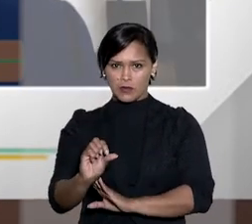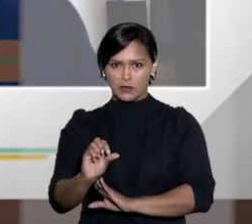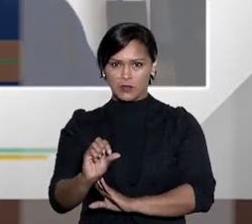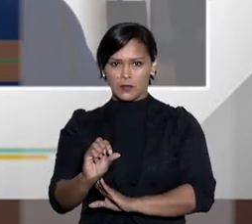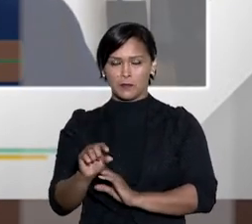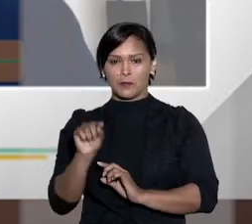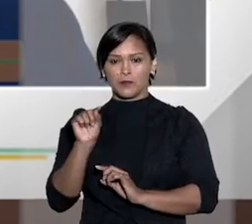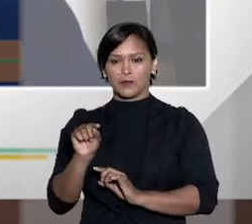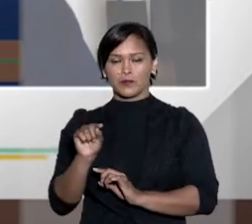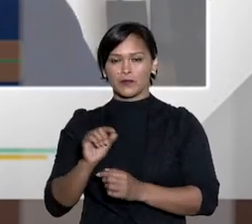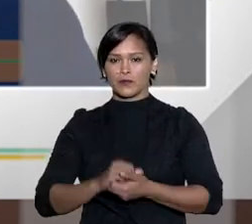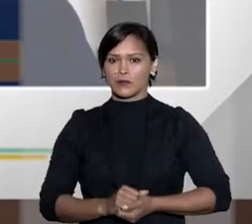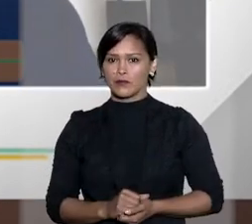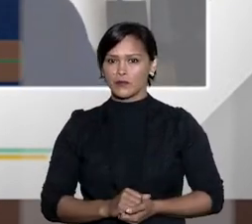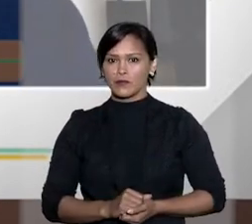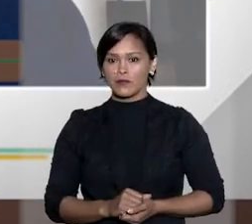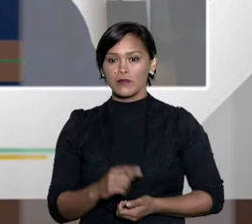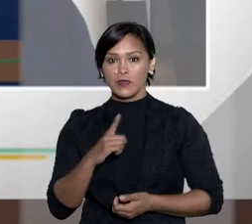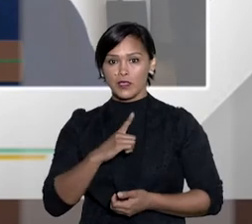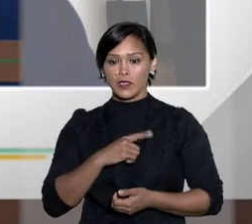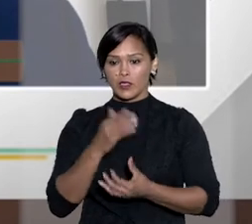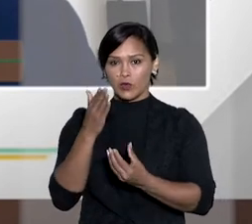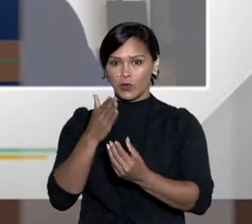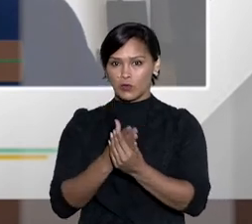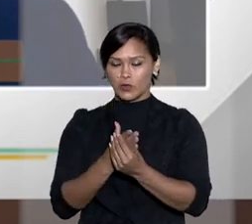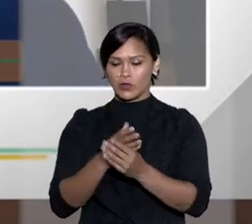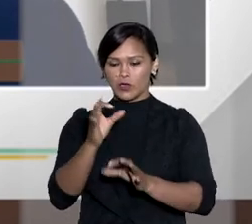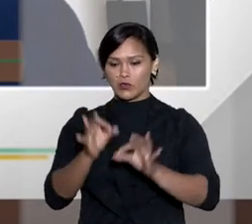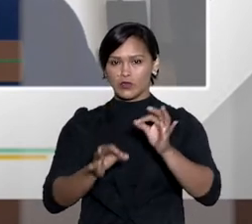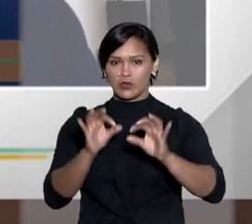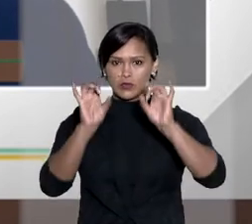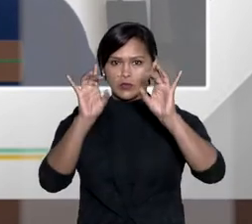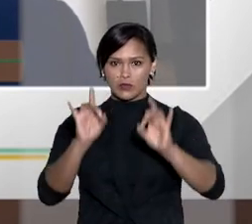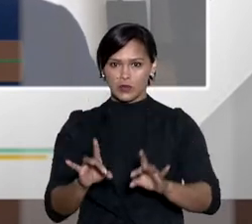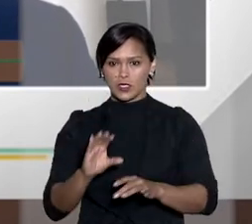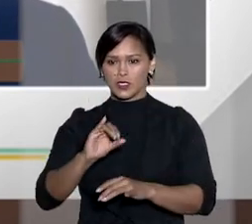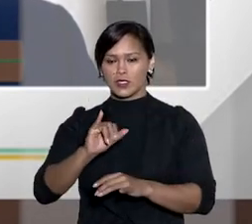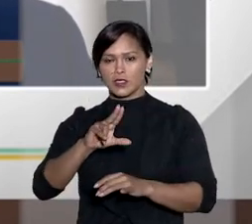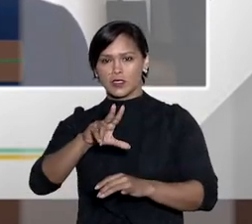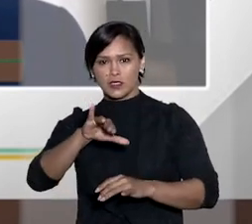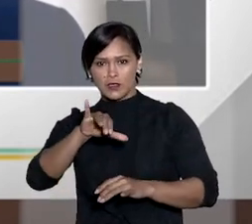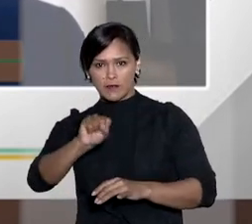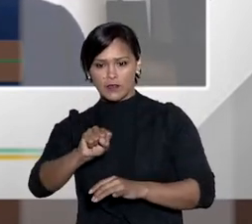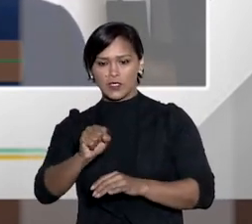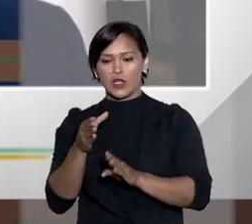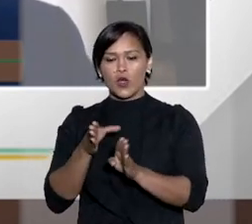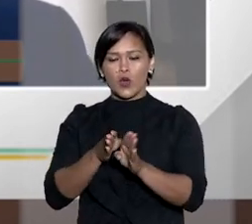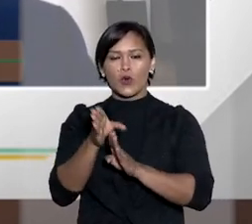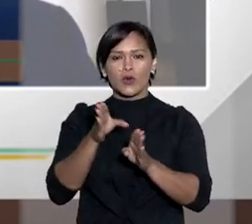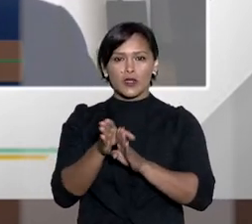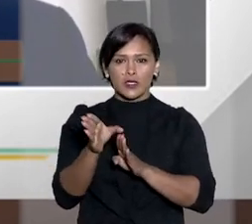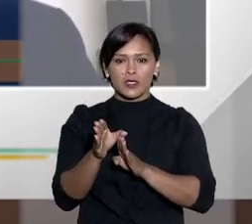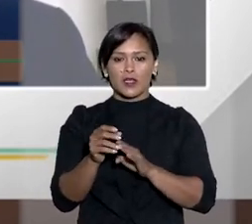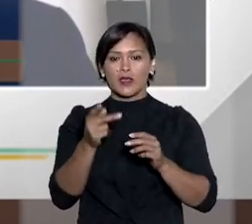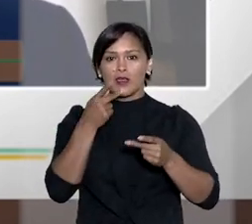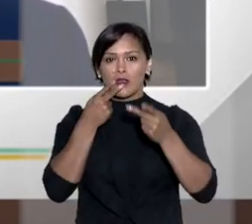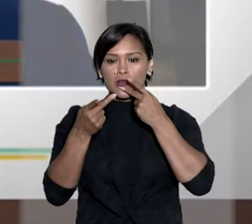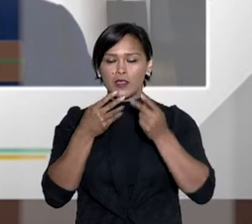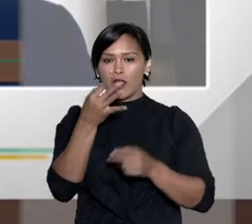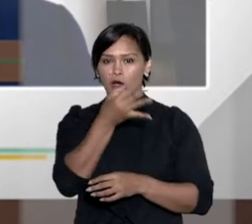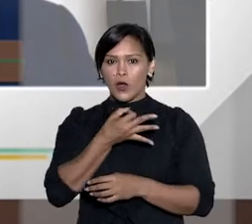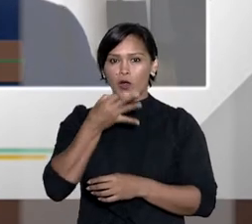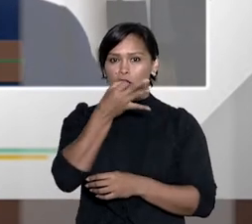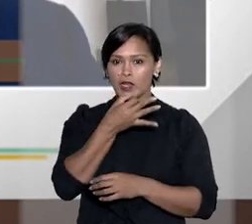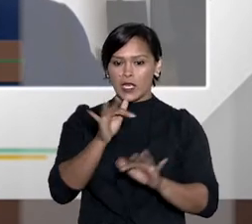dispõe que o processo no Juizado Especial e Cívico, ele se orientará pelo critério da oralidade, simplicidade,